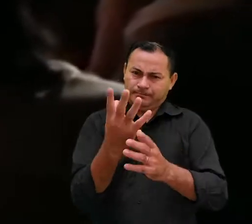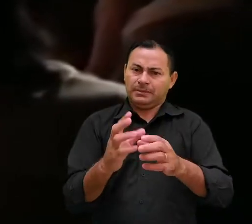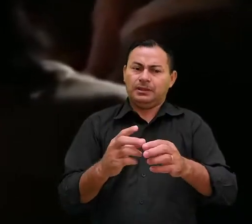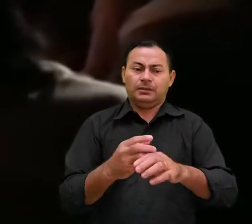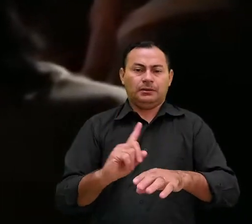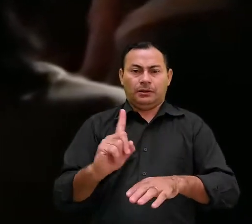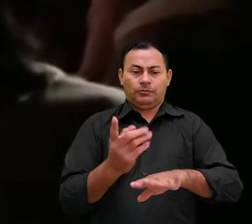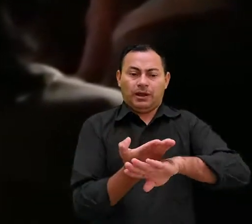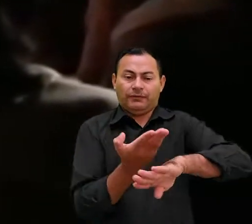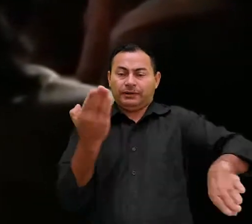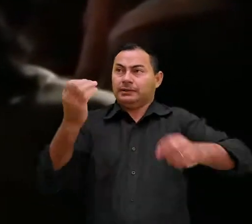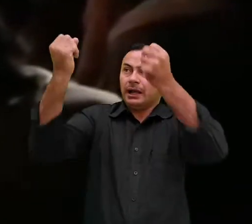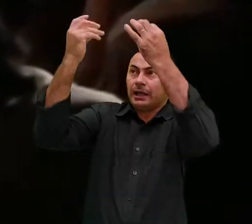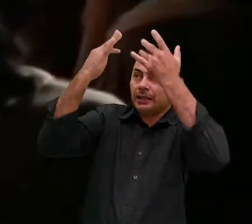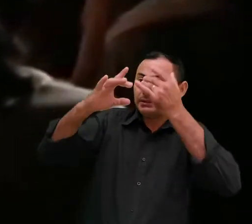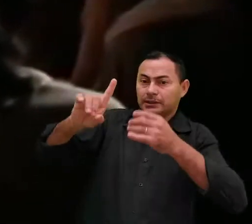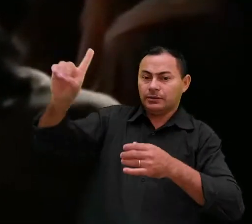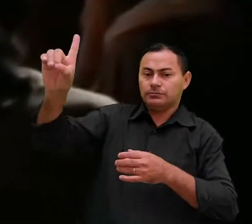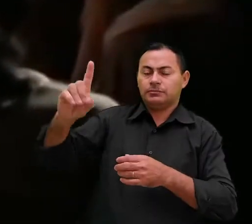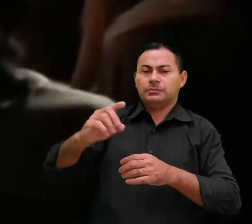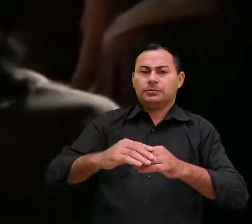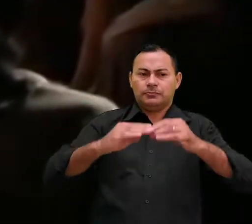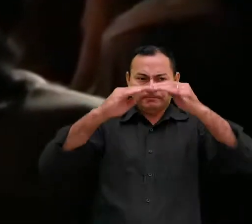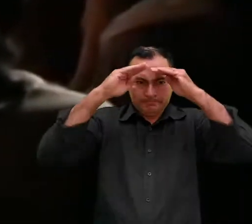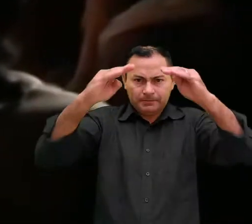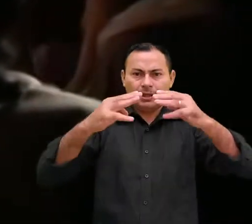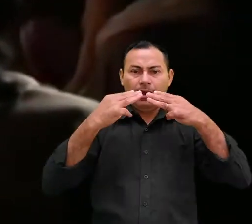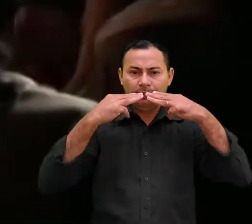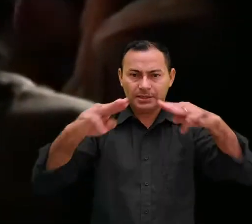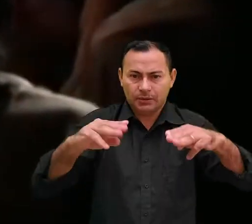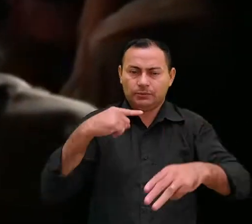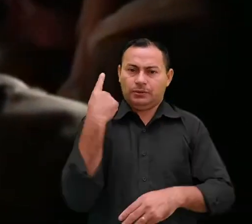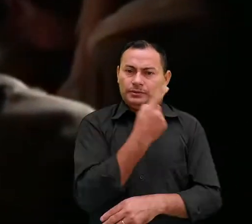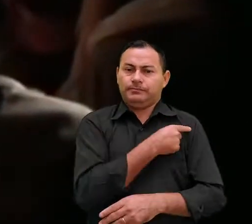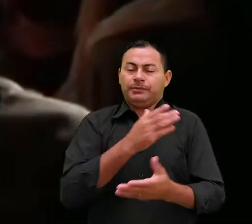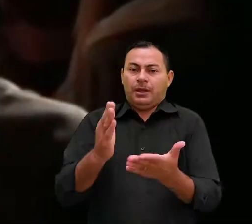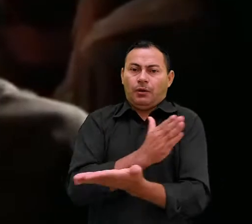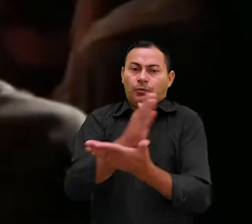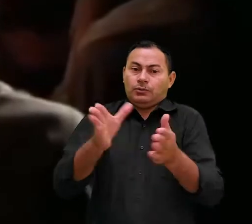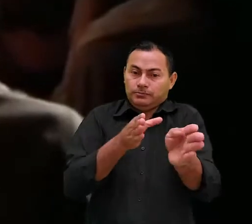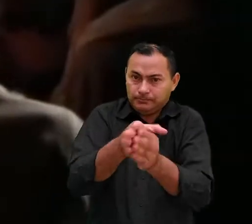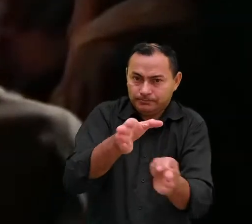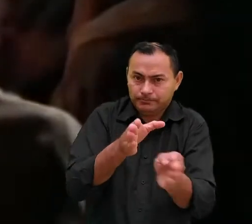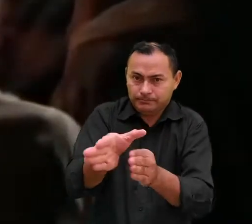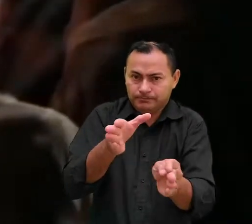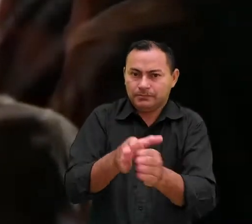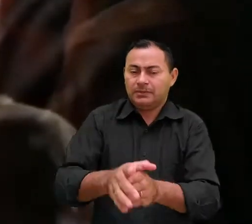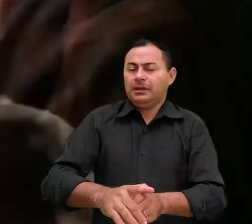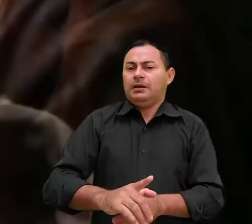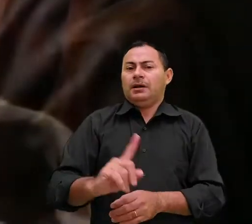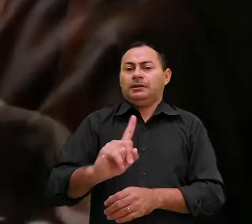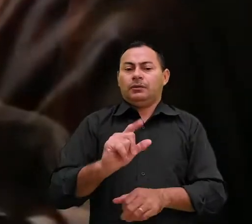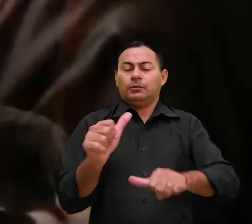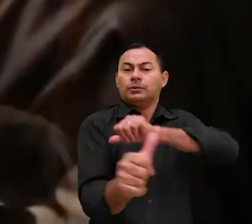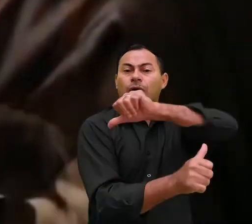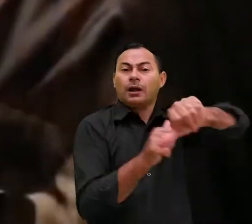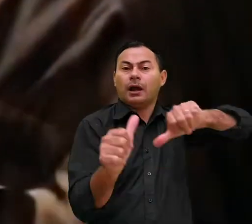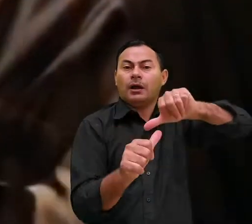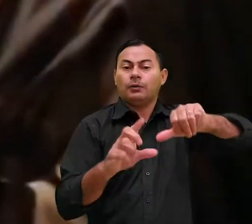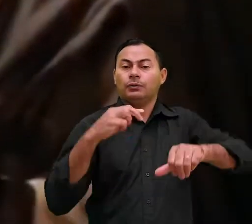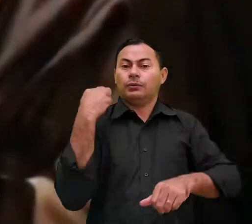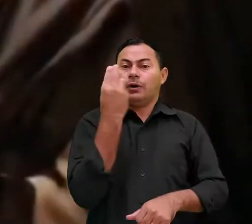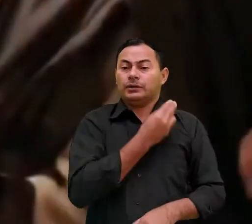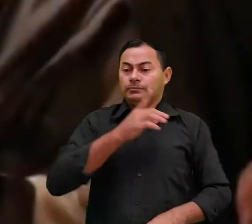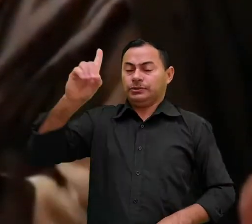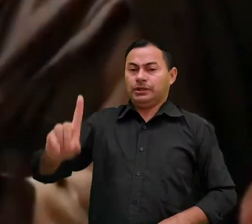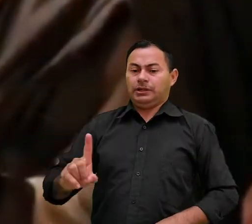não nos afastemos da graça de Deus no cumprimento do nosso ministério. Alguns alertas referem-se a não trocarmos